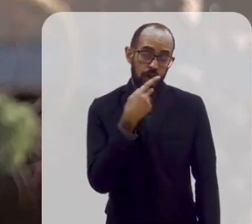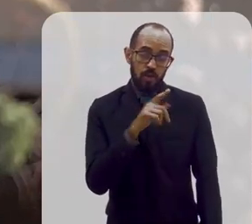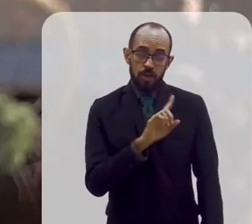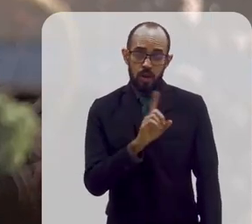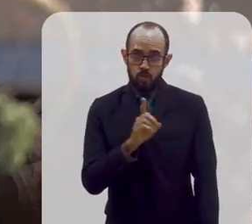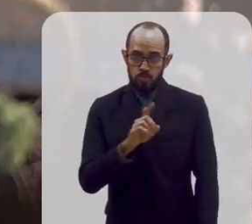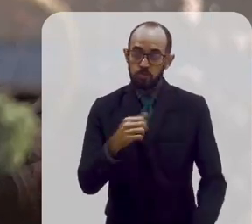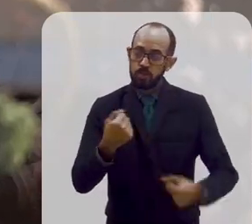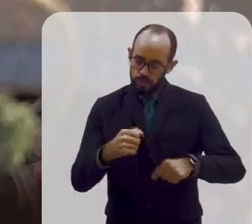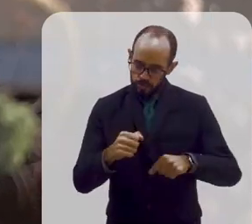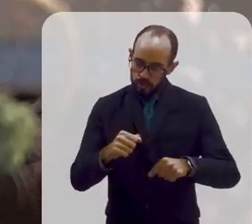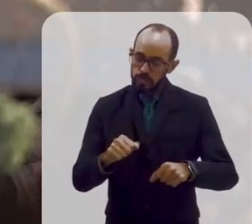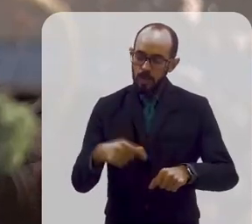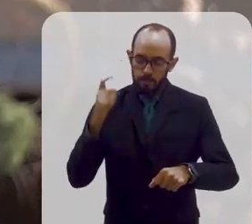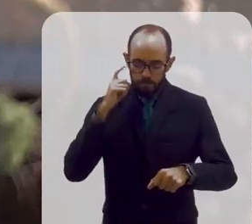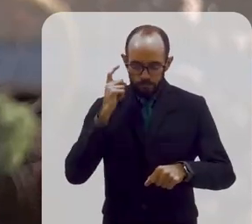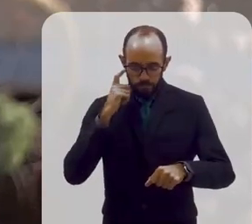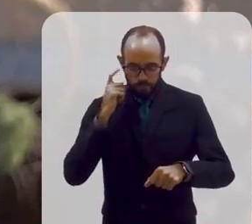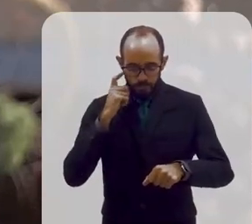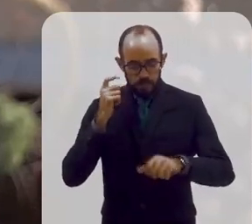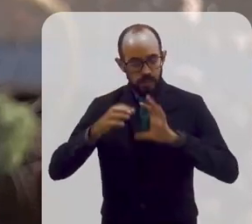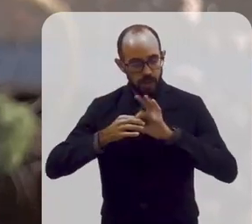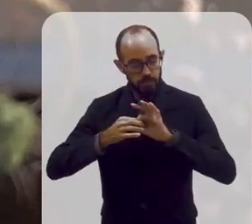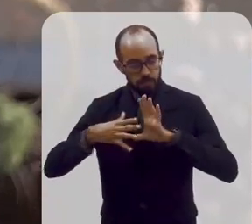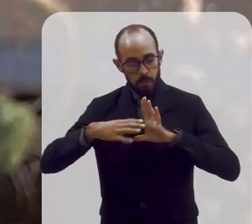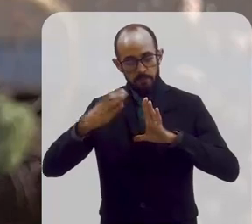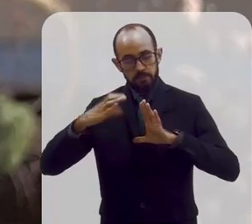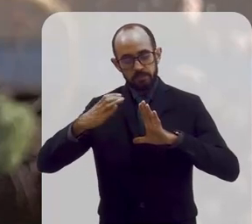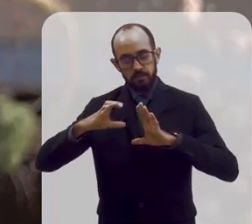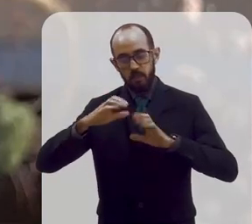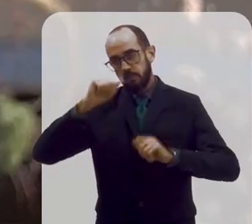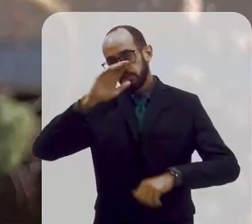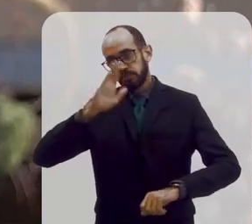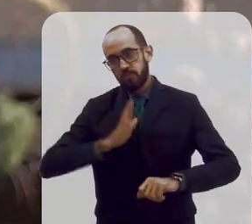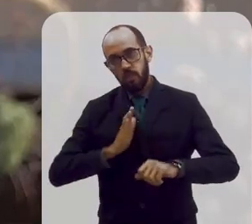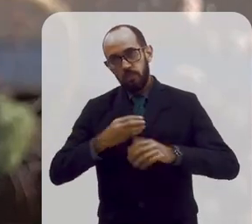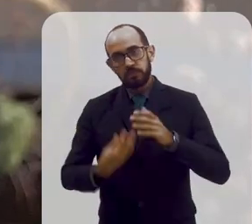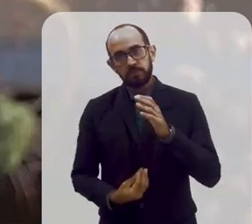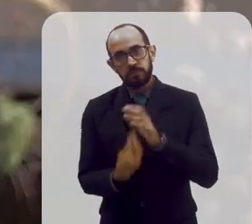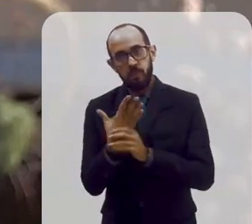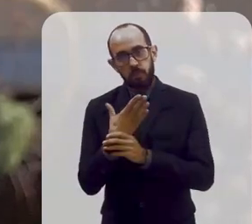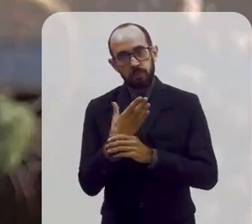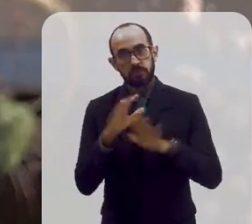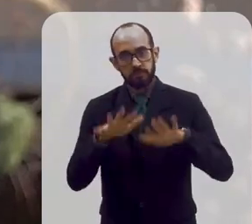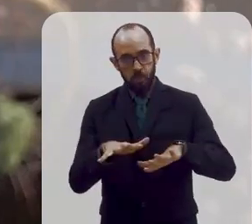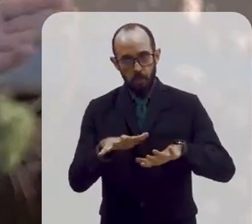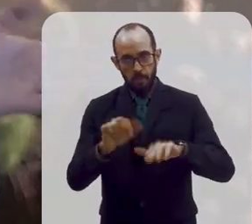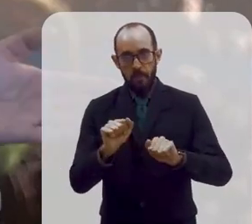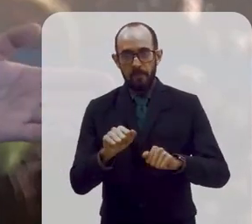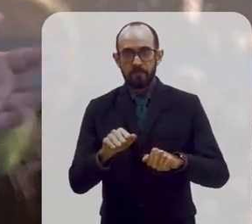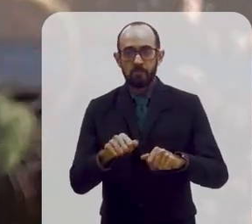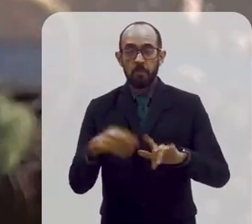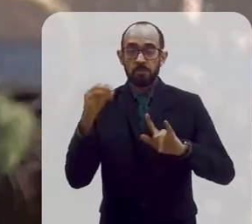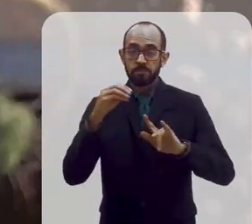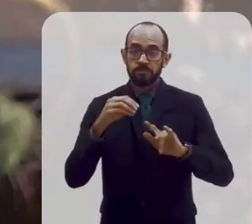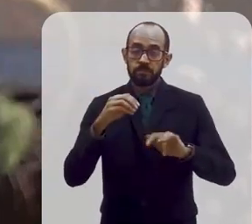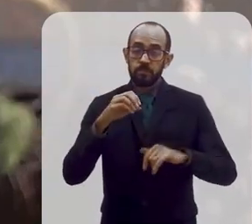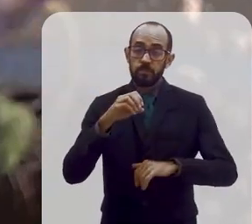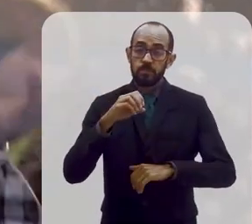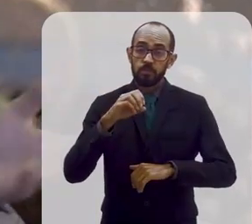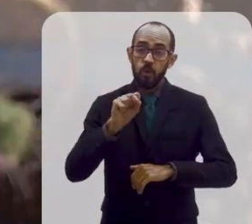se implantar, visando a autonomia da ciência brasileira, que se implantar esse modelo nesse instituto. O Oswaldo Cruz acaba